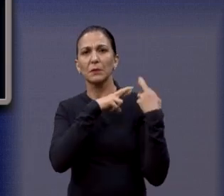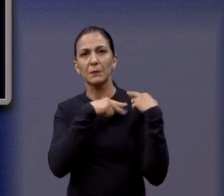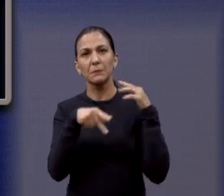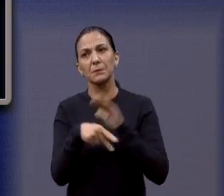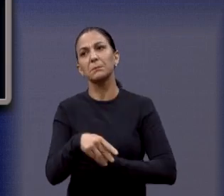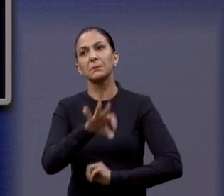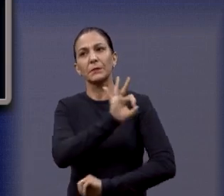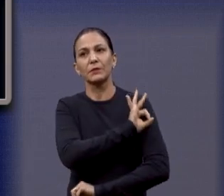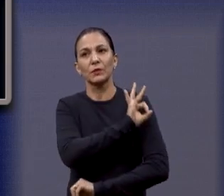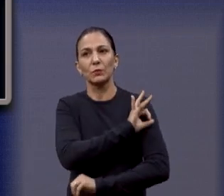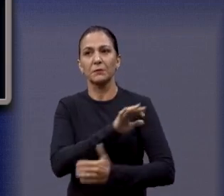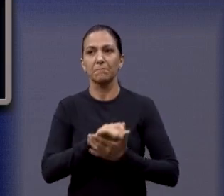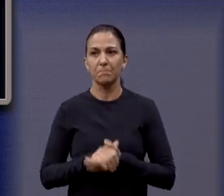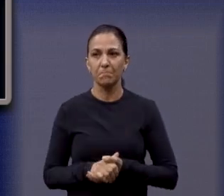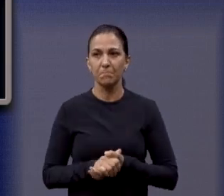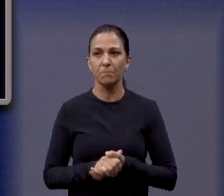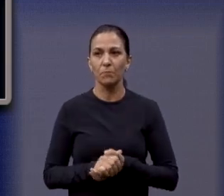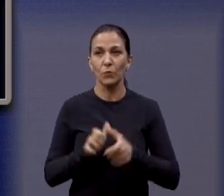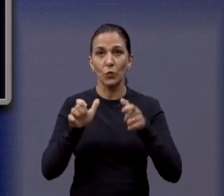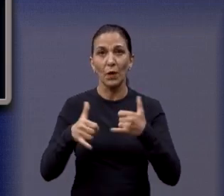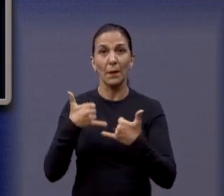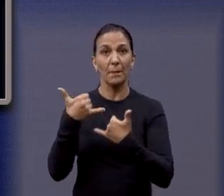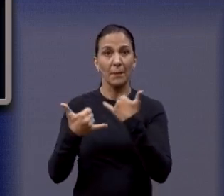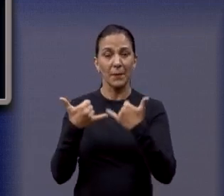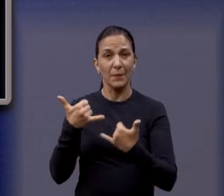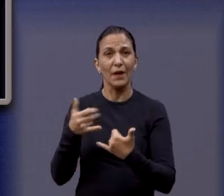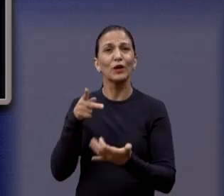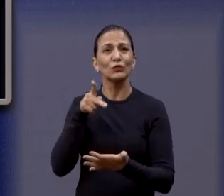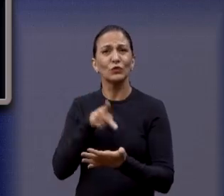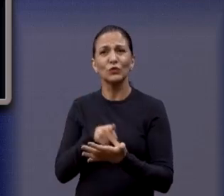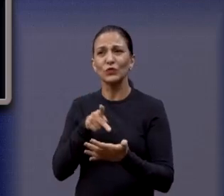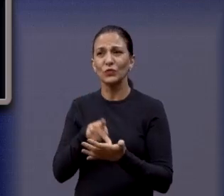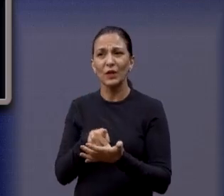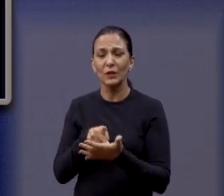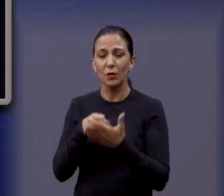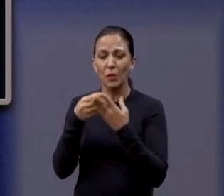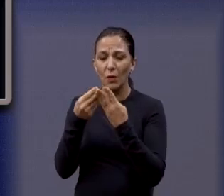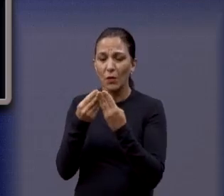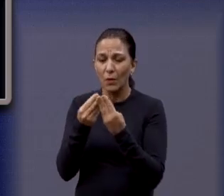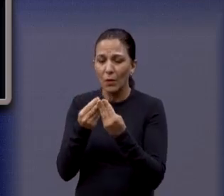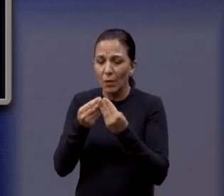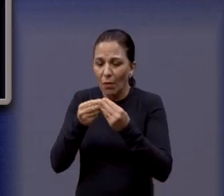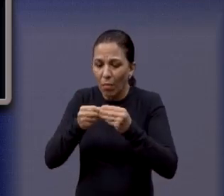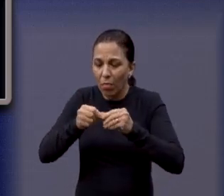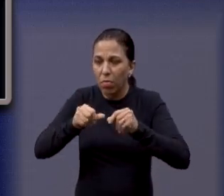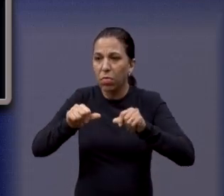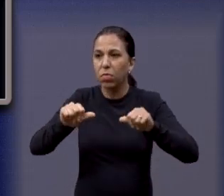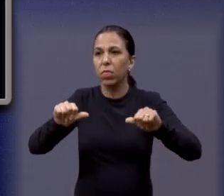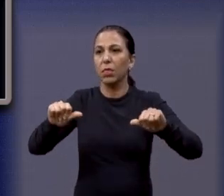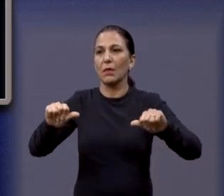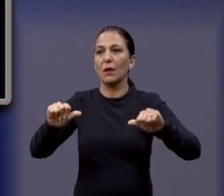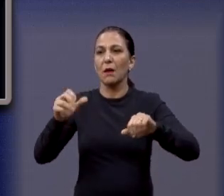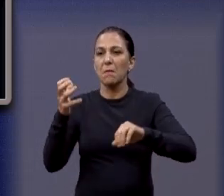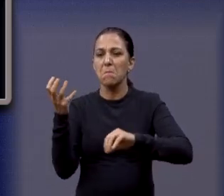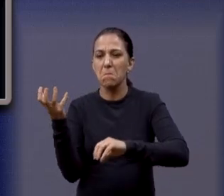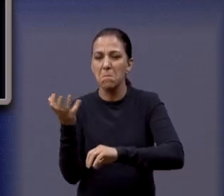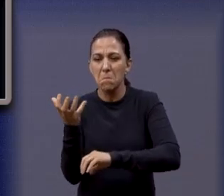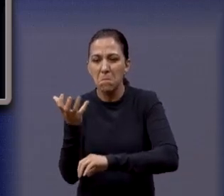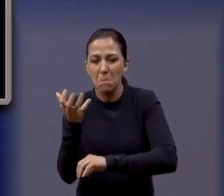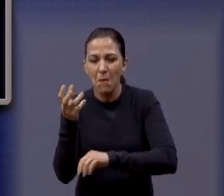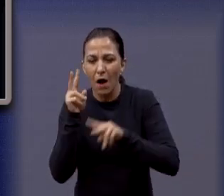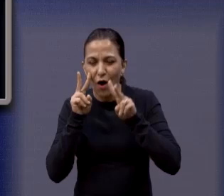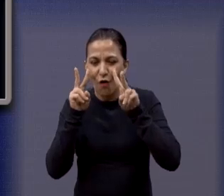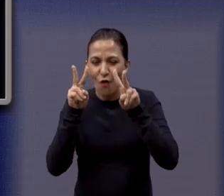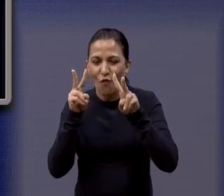cuidada. E esse parquinho que você está vendo ali, ó, realmente está ficando no meio do nada. A gente tem que atravessar todo esse Mata Gal para ter